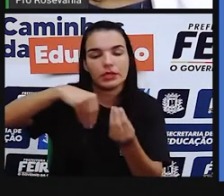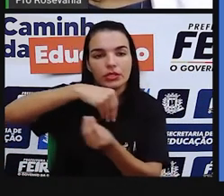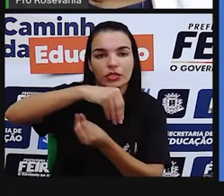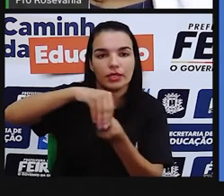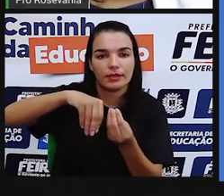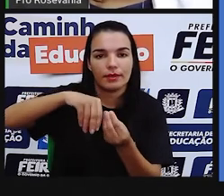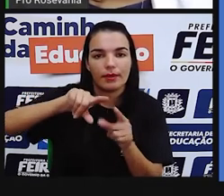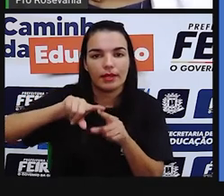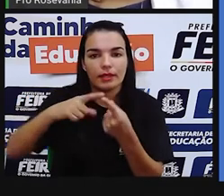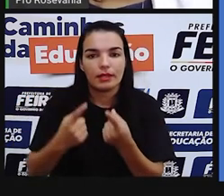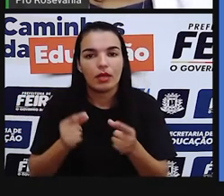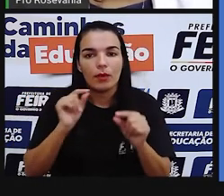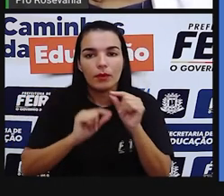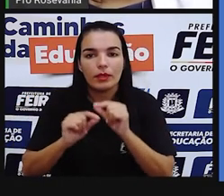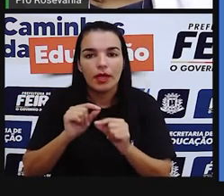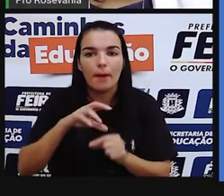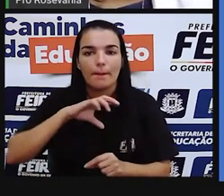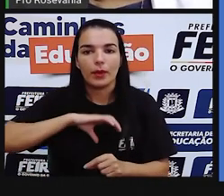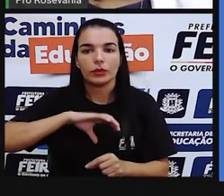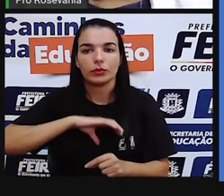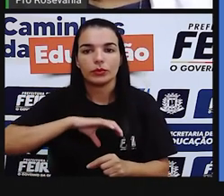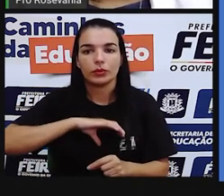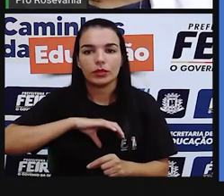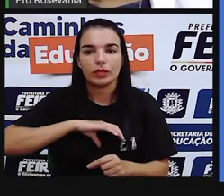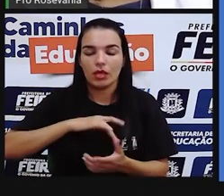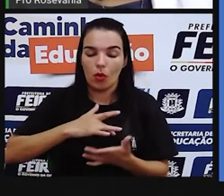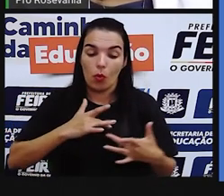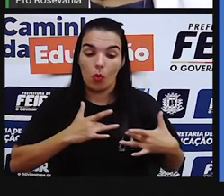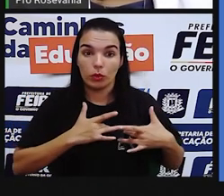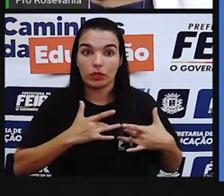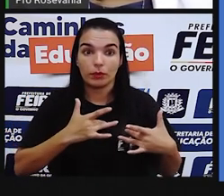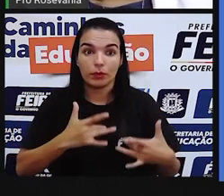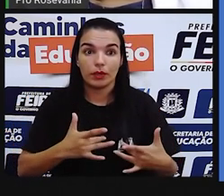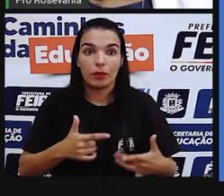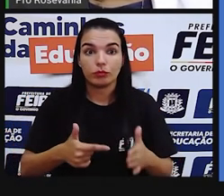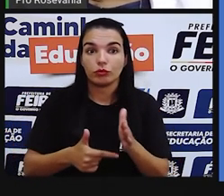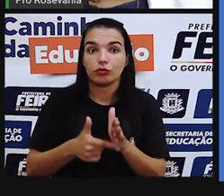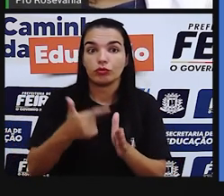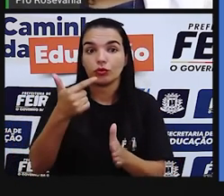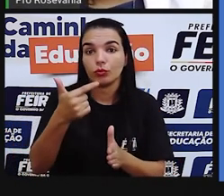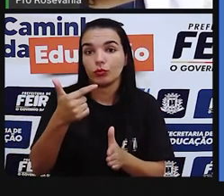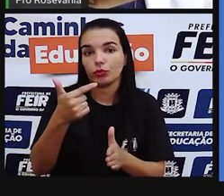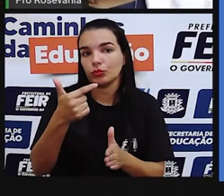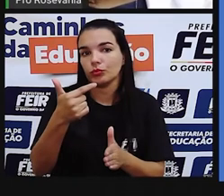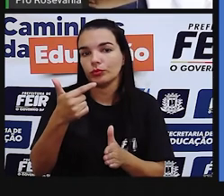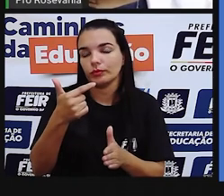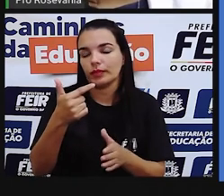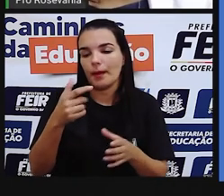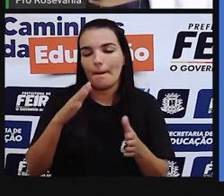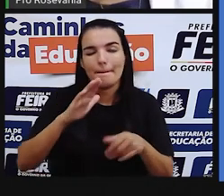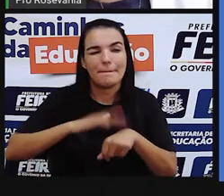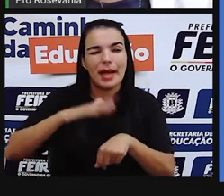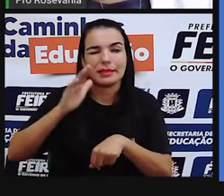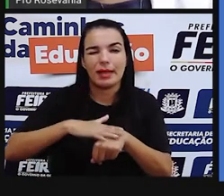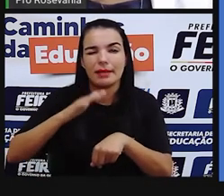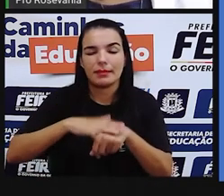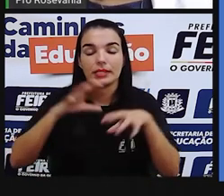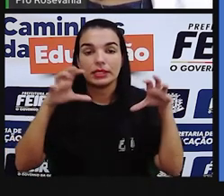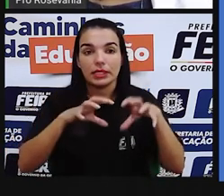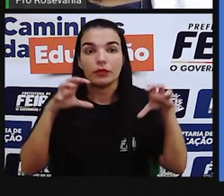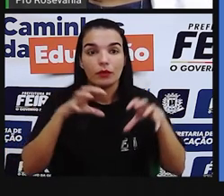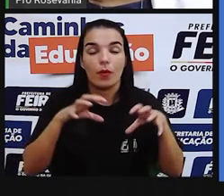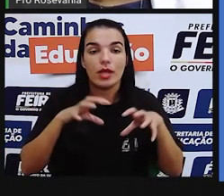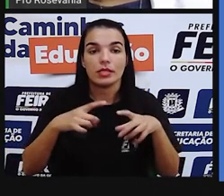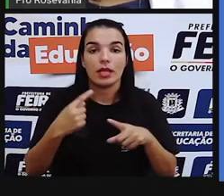constituíram o segundo grupo que mais sobrou o brasileiro atrás apenas dos negros africanos. Durante